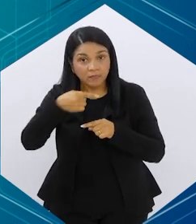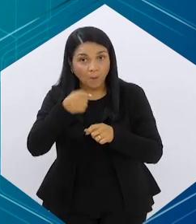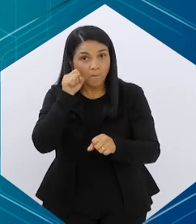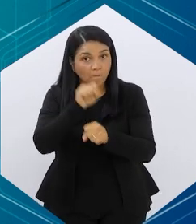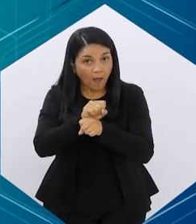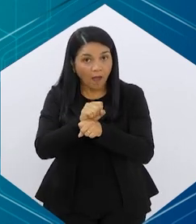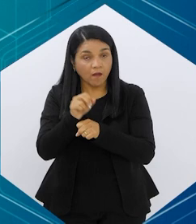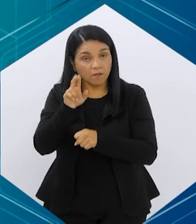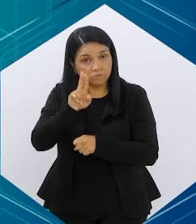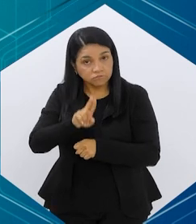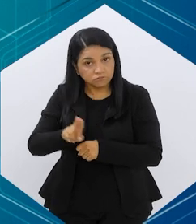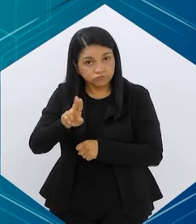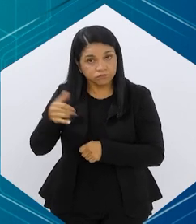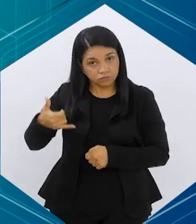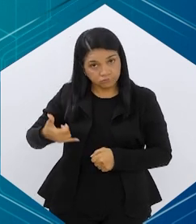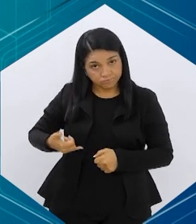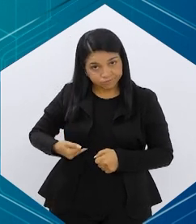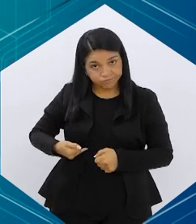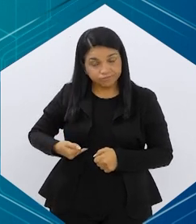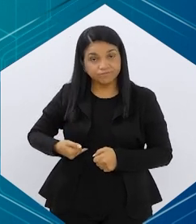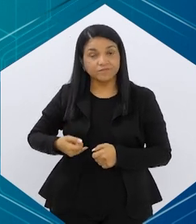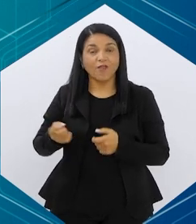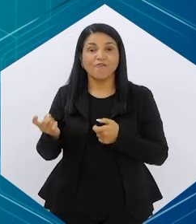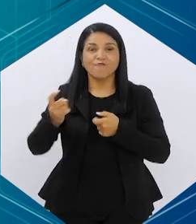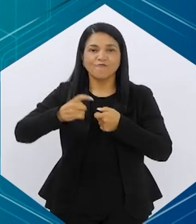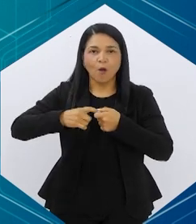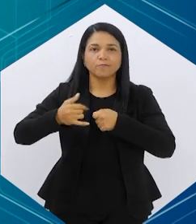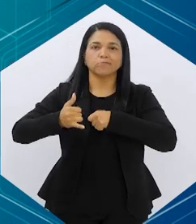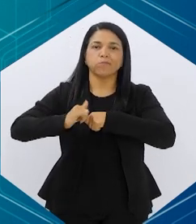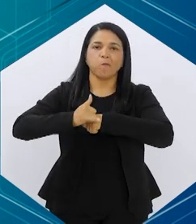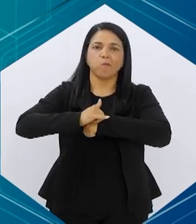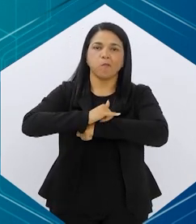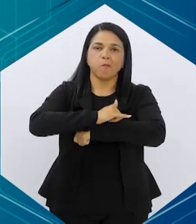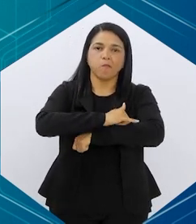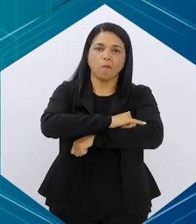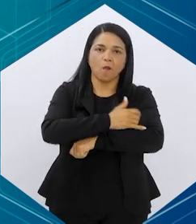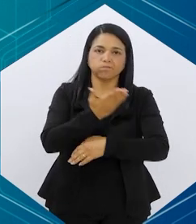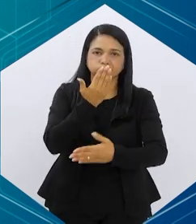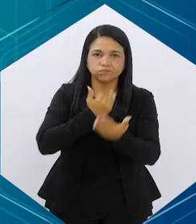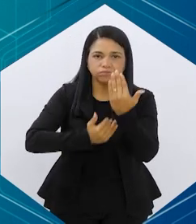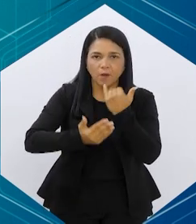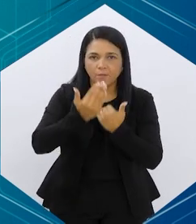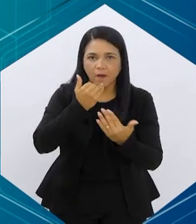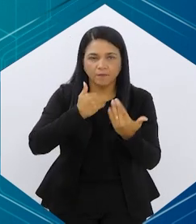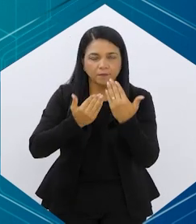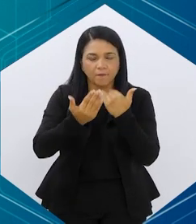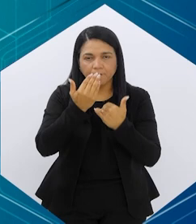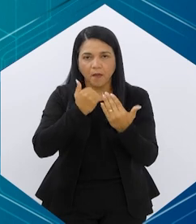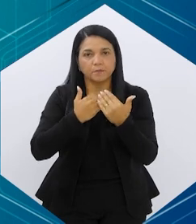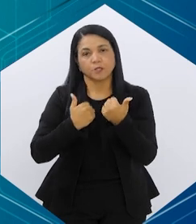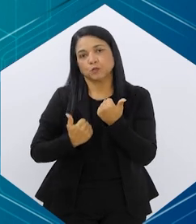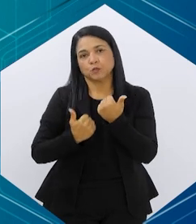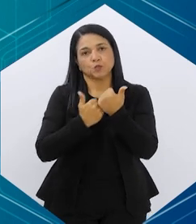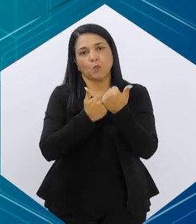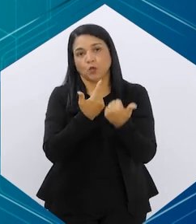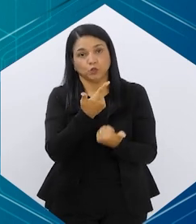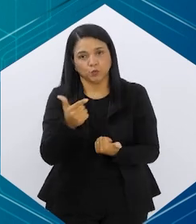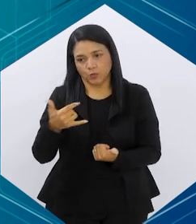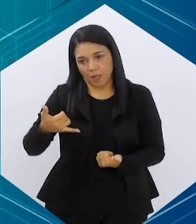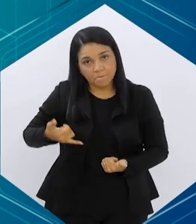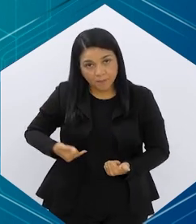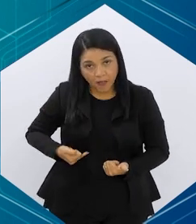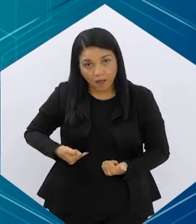medicamento, eles retornam e acabam ganhando peso, porque metabolicamente, ele não tem mais o suporte do